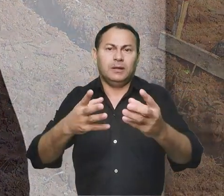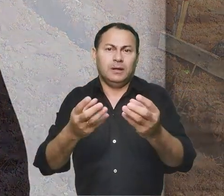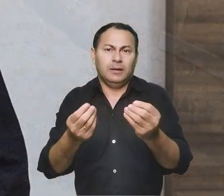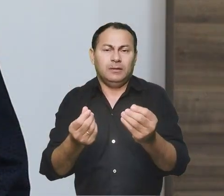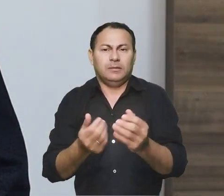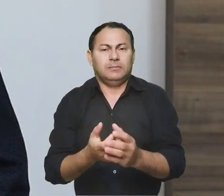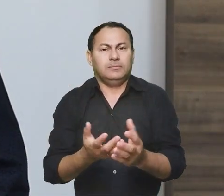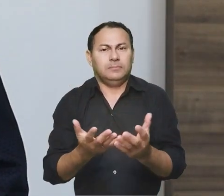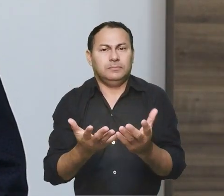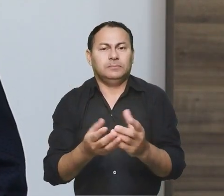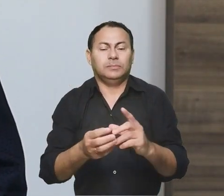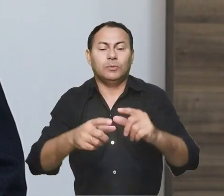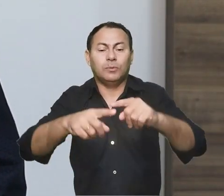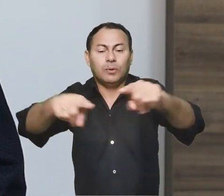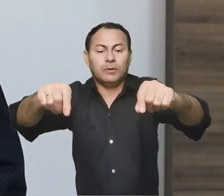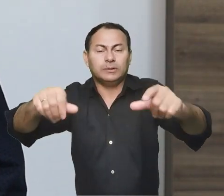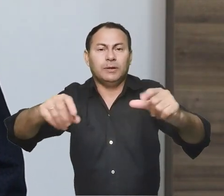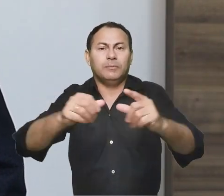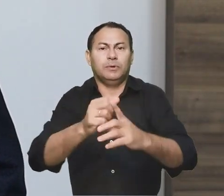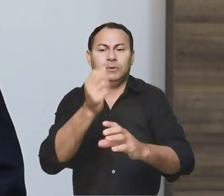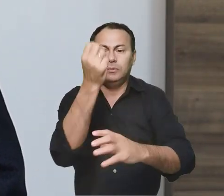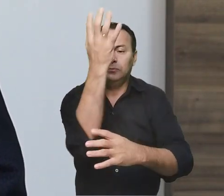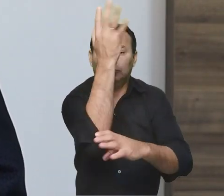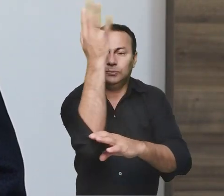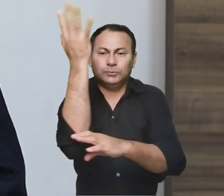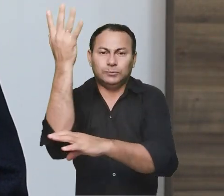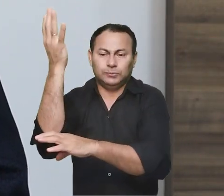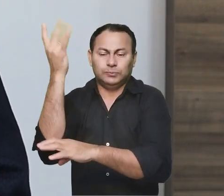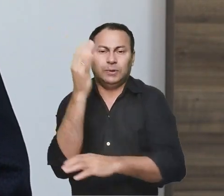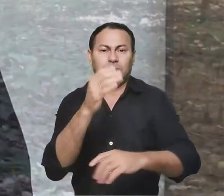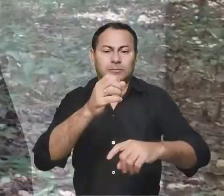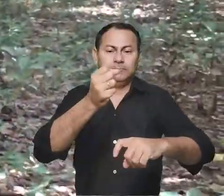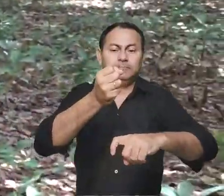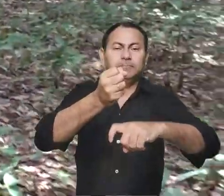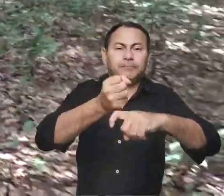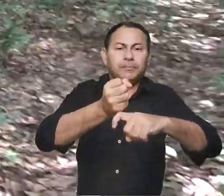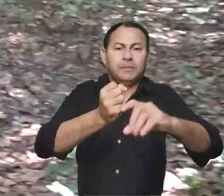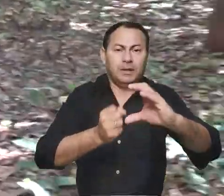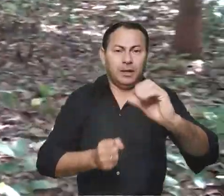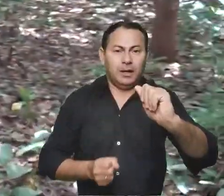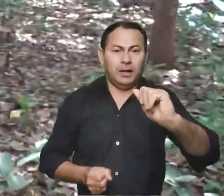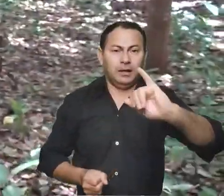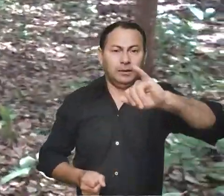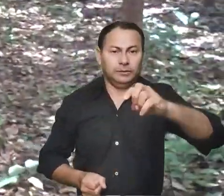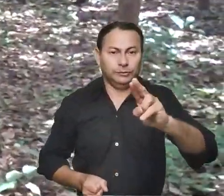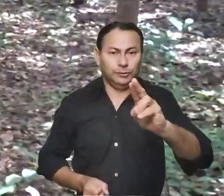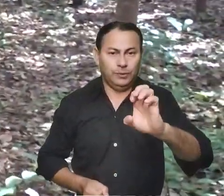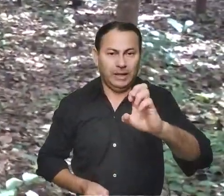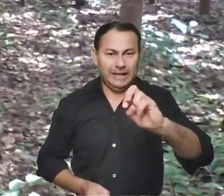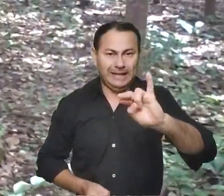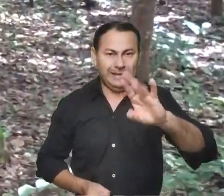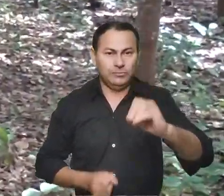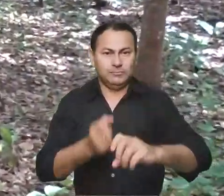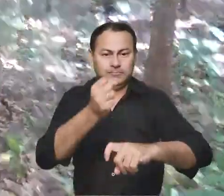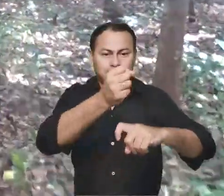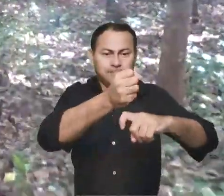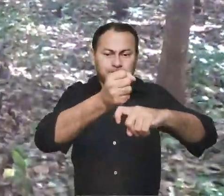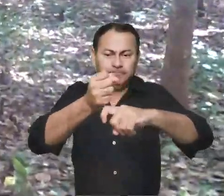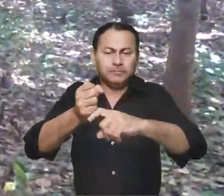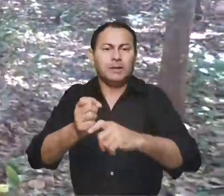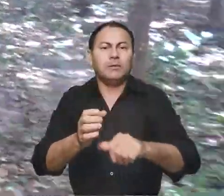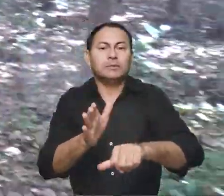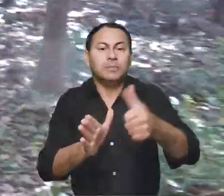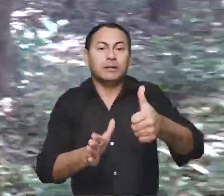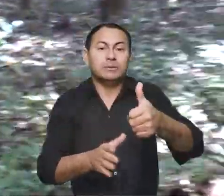era o terreno com muitos cajueiros, mato. Tivemos que, praticamente, os primeiros